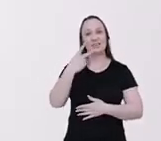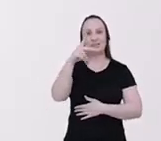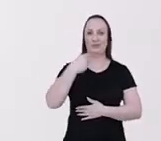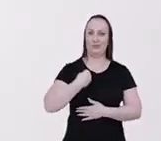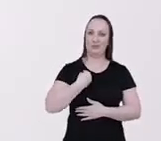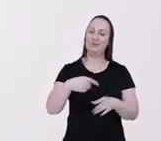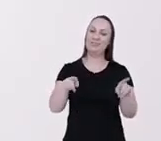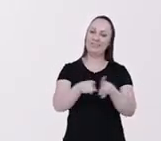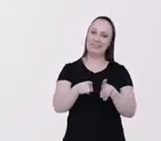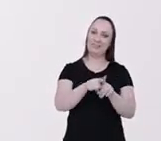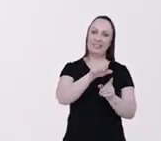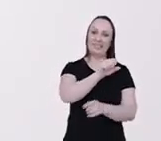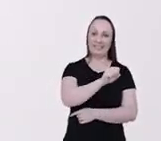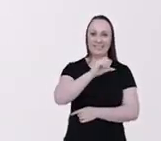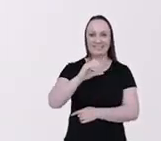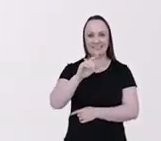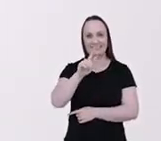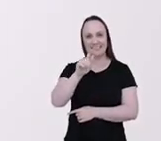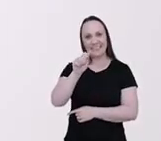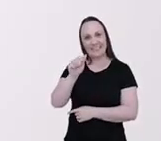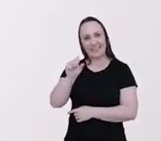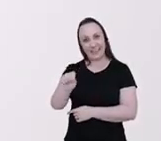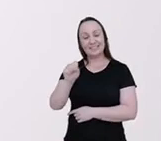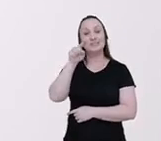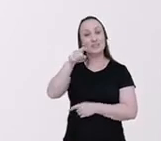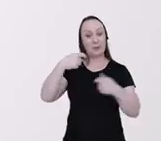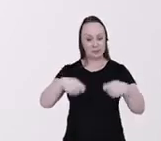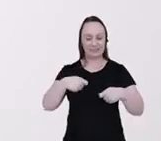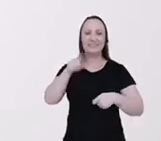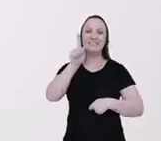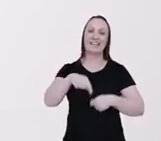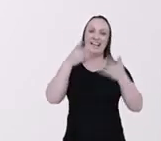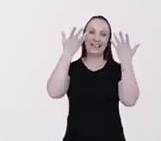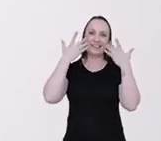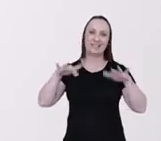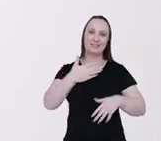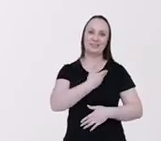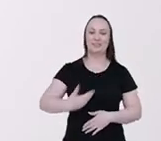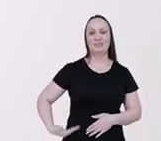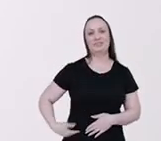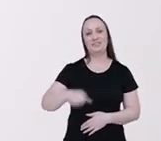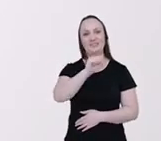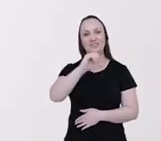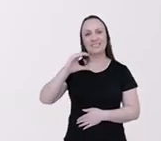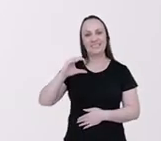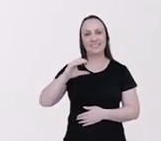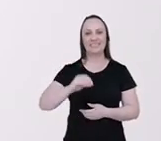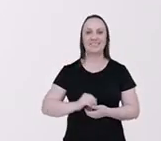fazer parte da sua. SC Gás. O gás que você precisa é natural. Governo de Santa Catarina. Governo